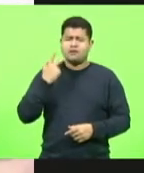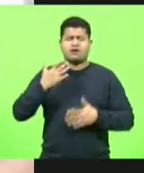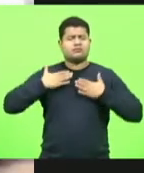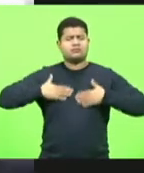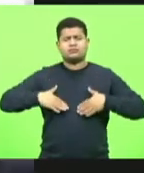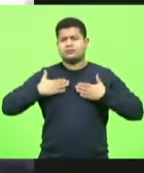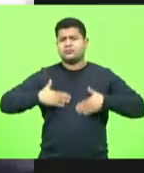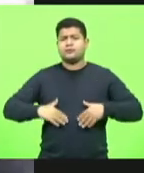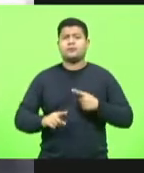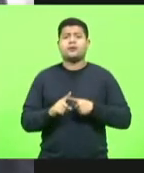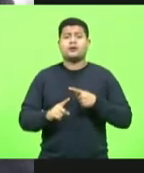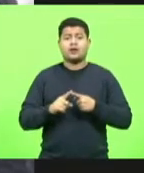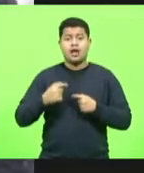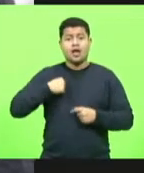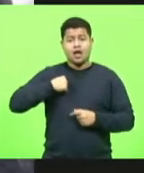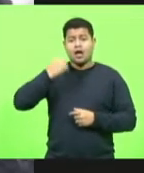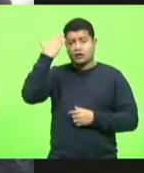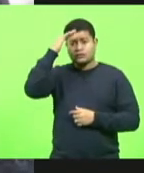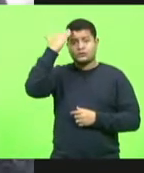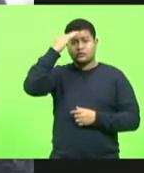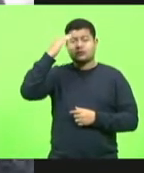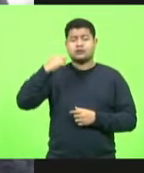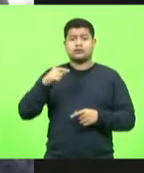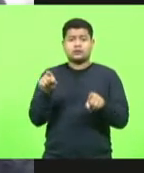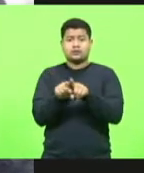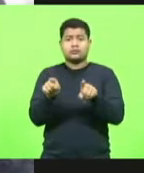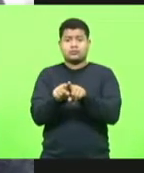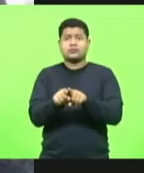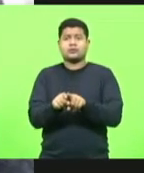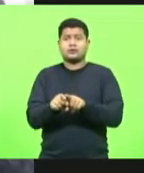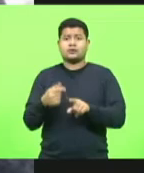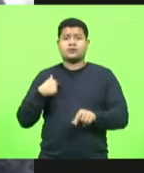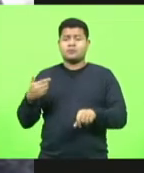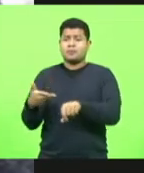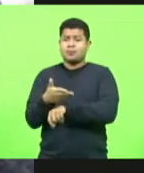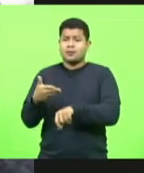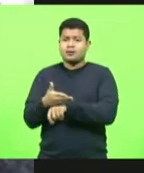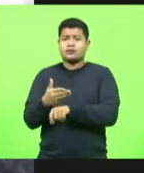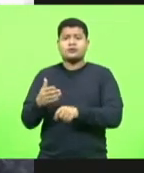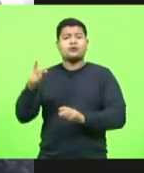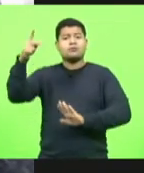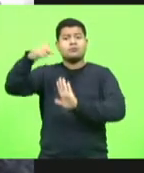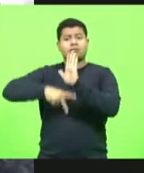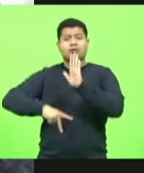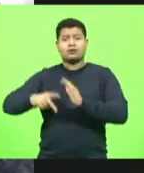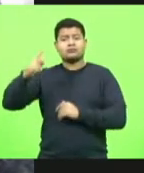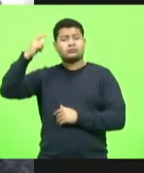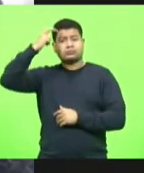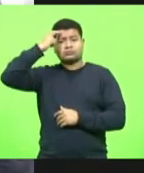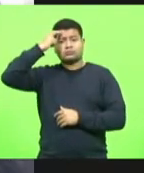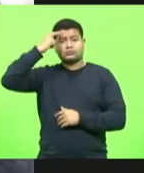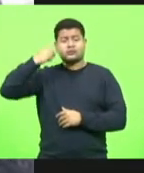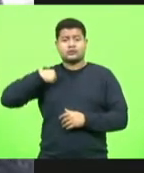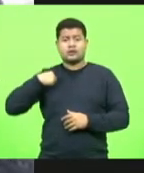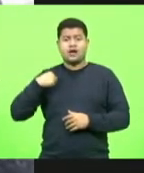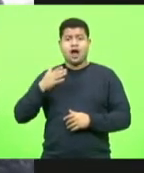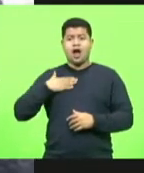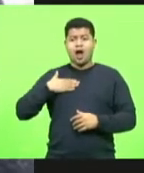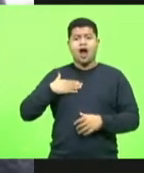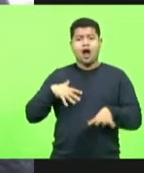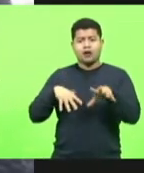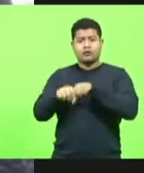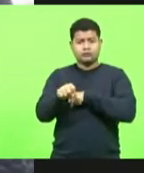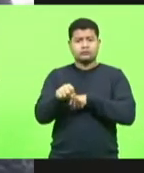porque entendo que sou também partícipe de projetos culturais. Eu mesmo, pela minha formação,